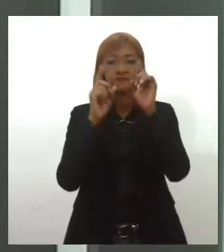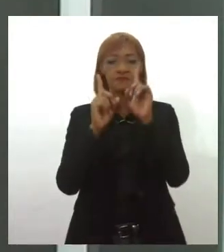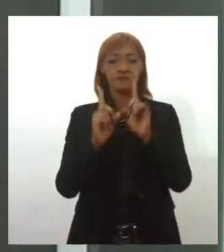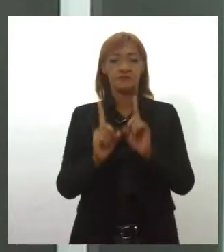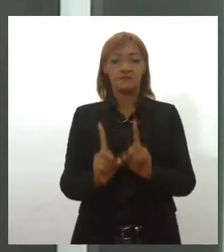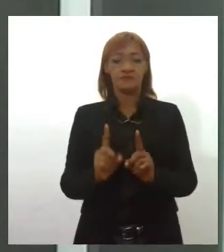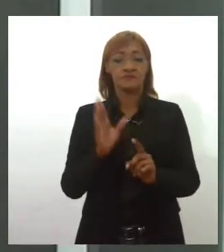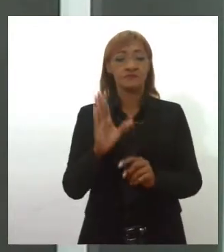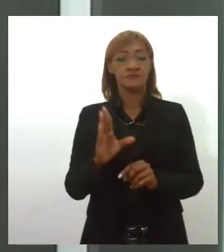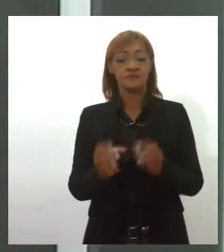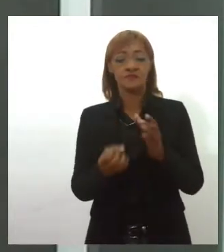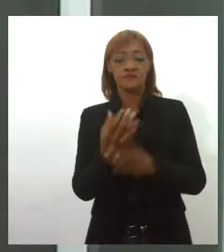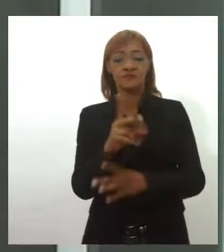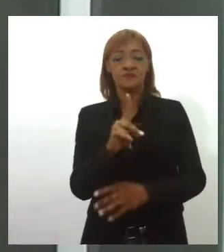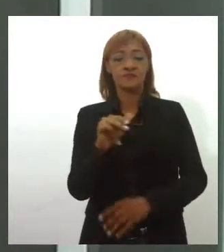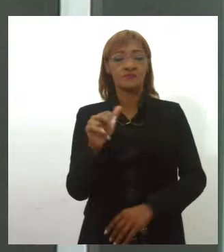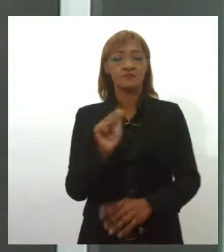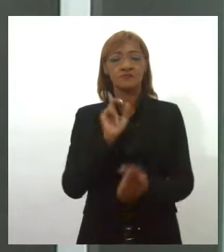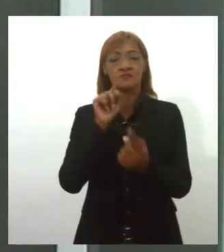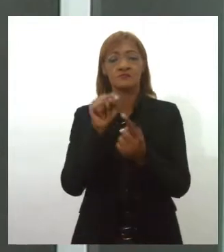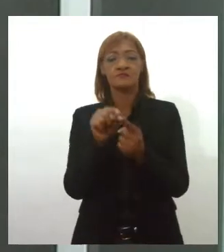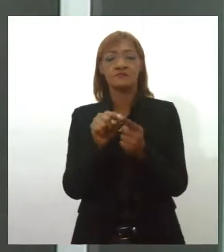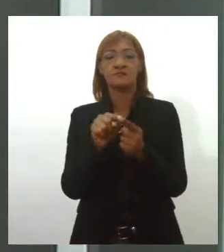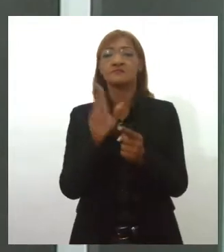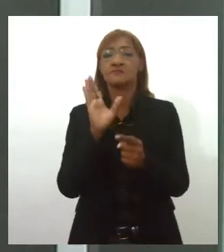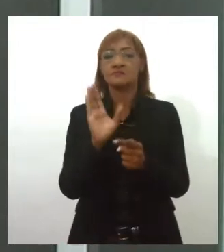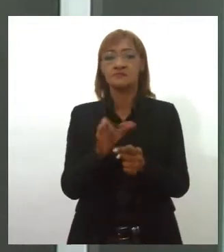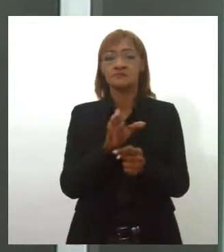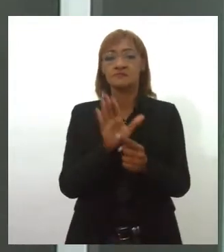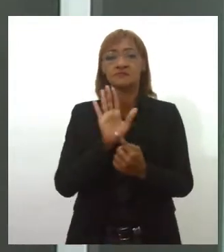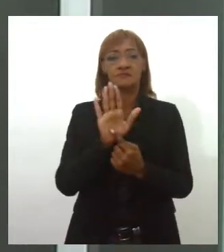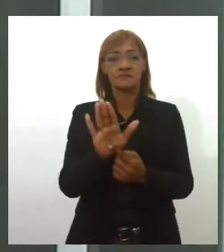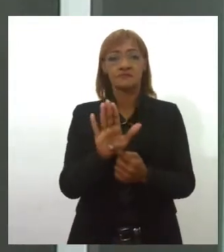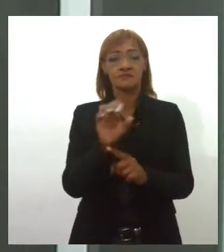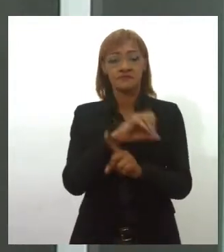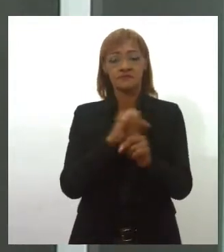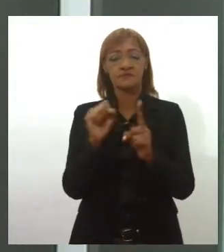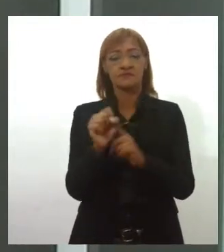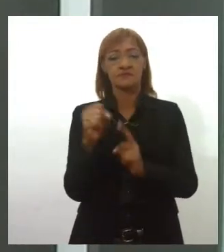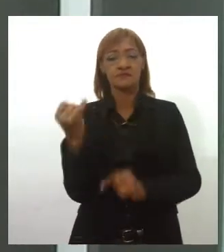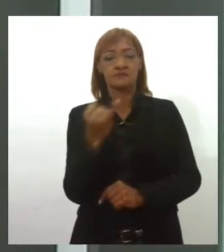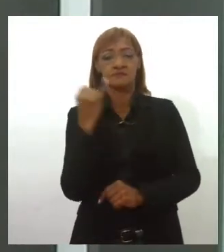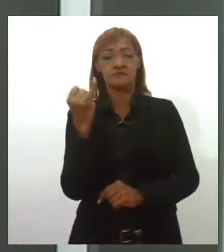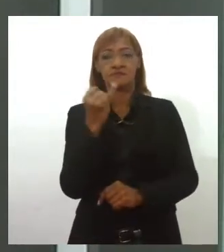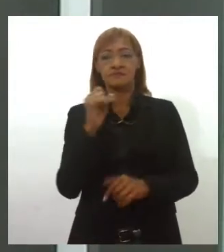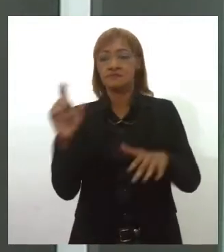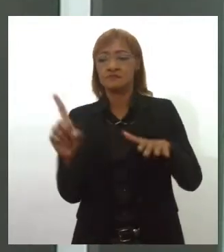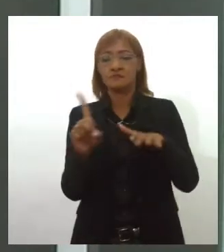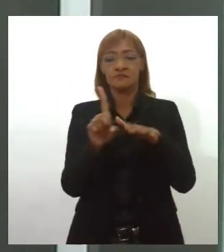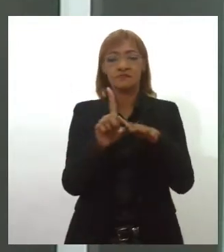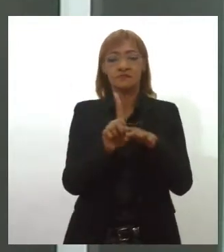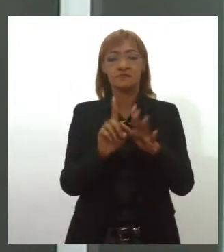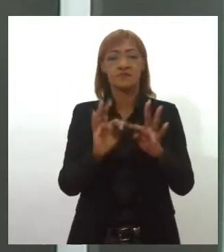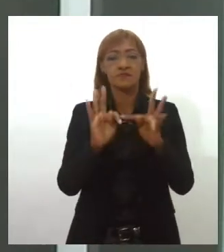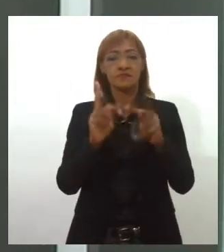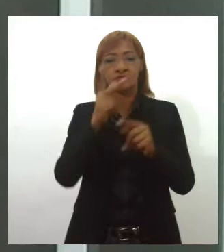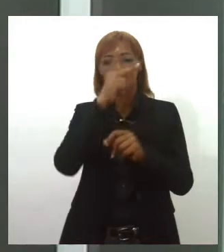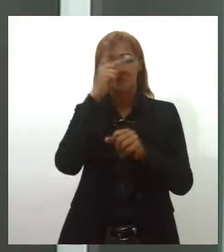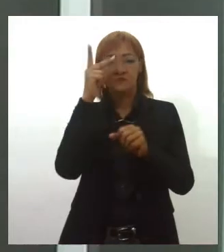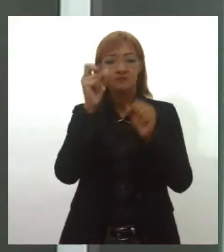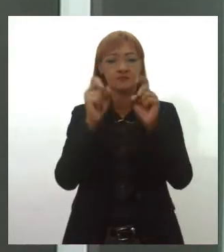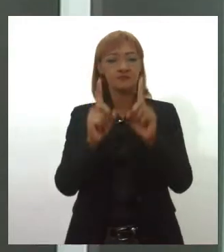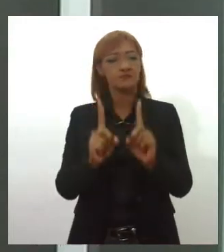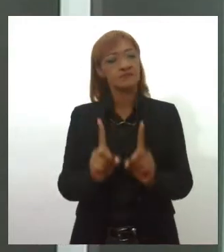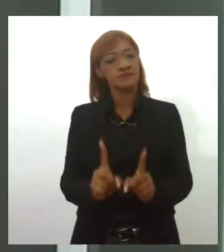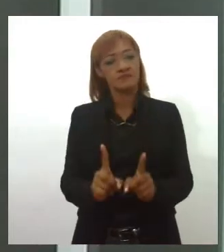criada com o objetivo de conscientizar a sociedade sobre a importância de inserir as pessoas com deficiência em diferentes aspectos